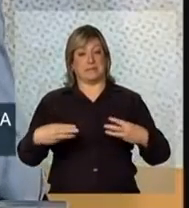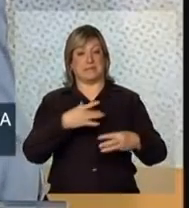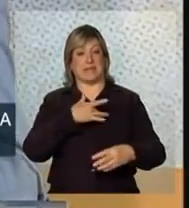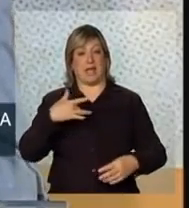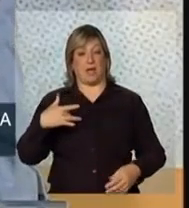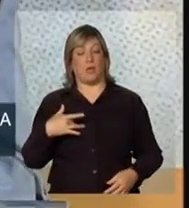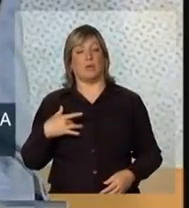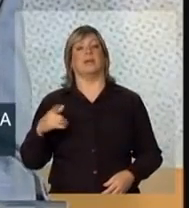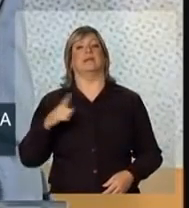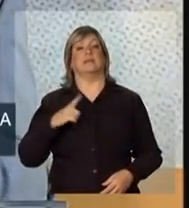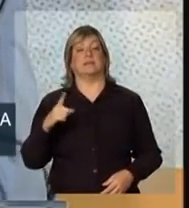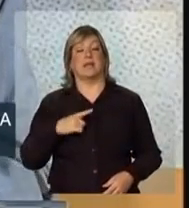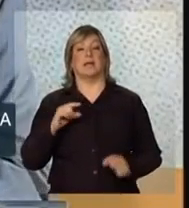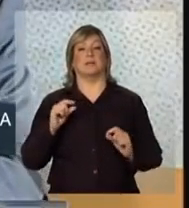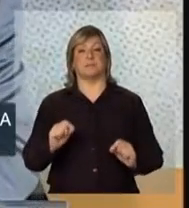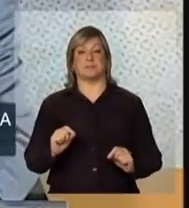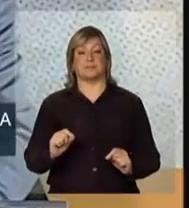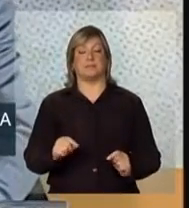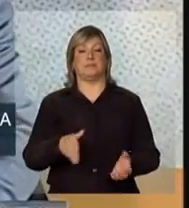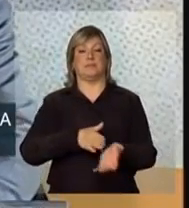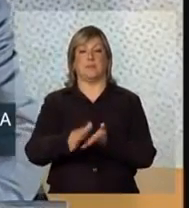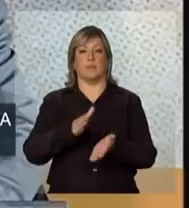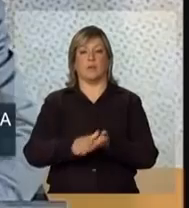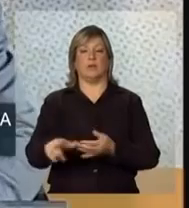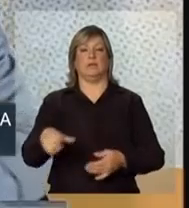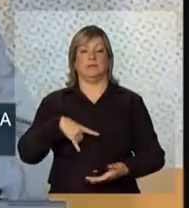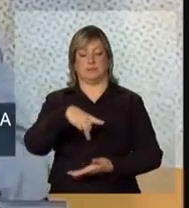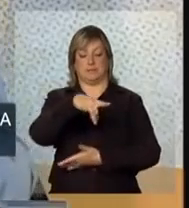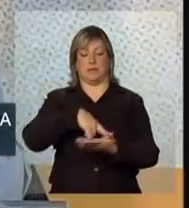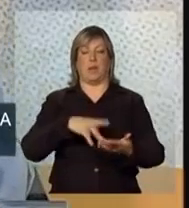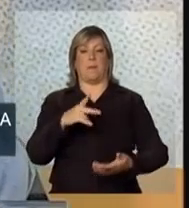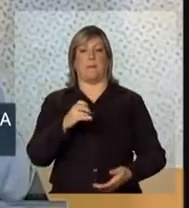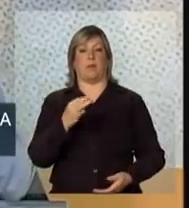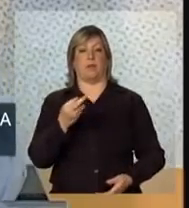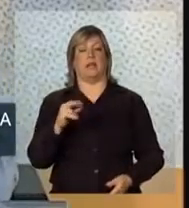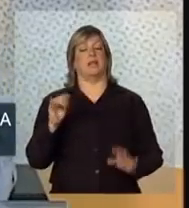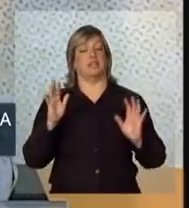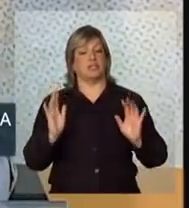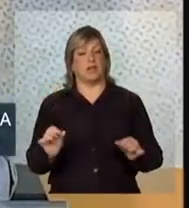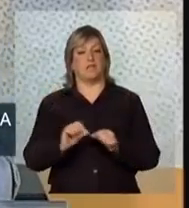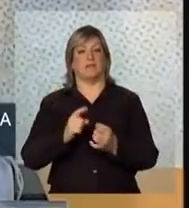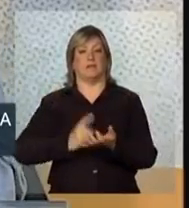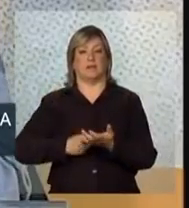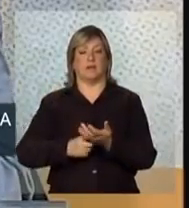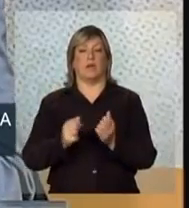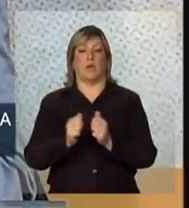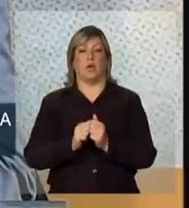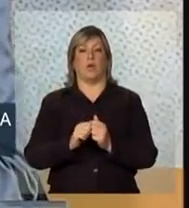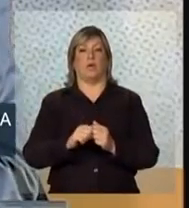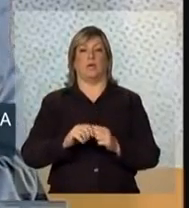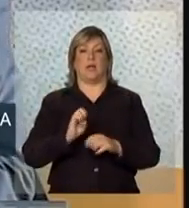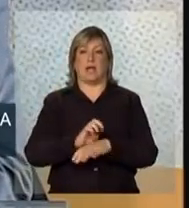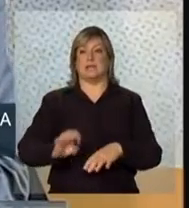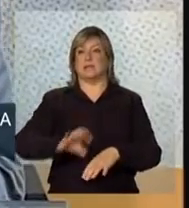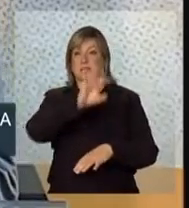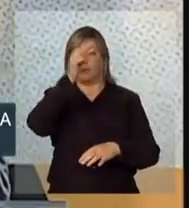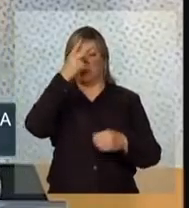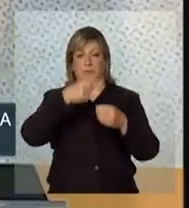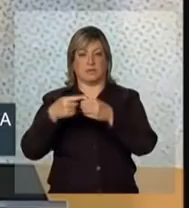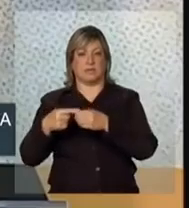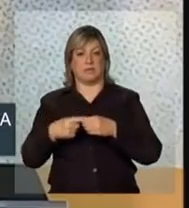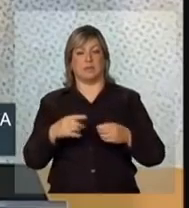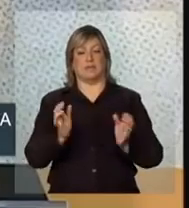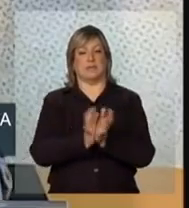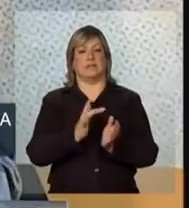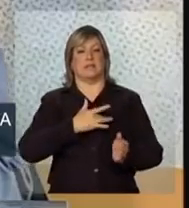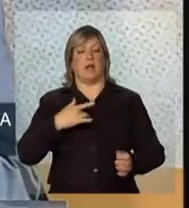publicando ainda esse ano uma portaria que já foi pactuada com gestores estaduais e municipais do sistema de saúde,